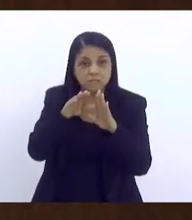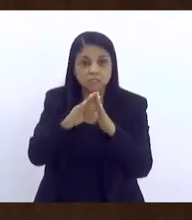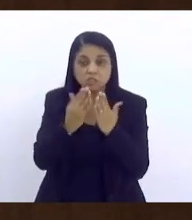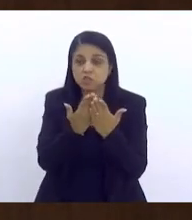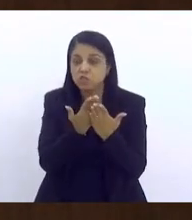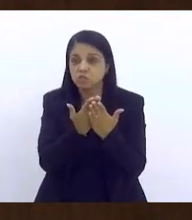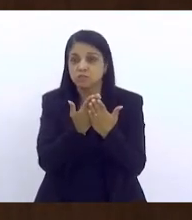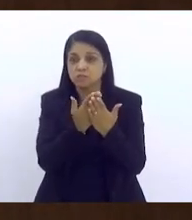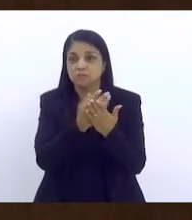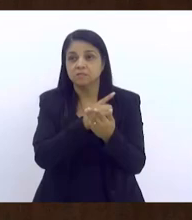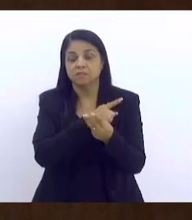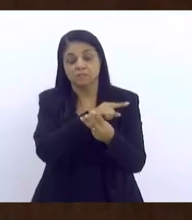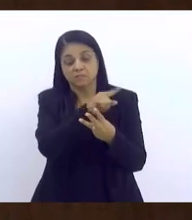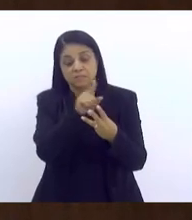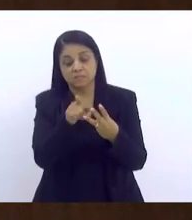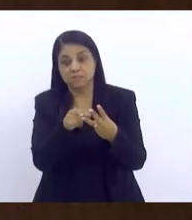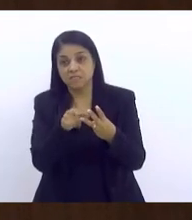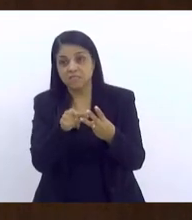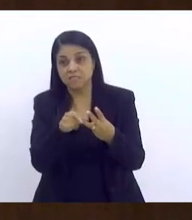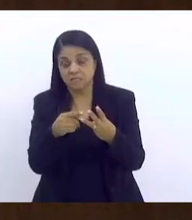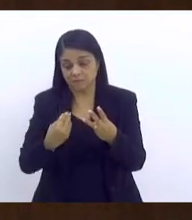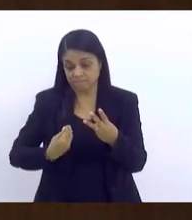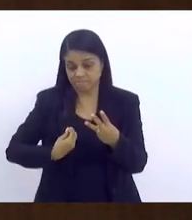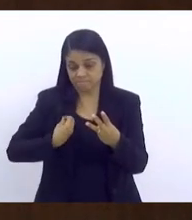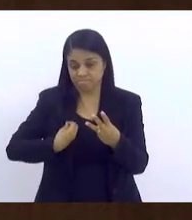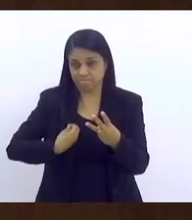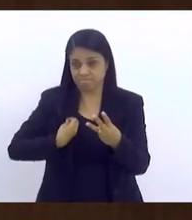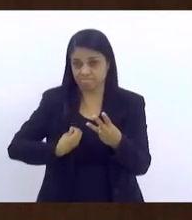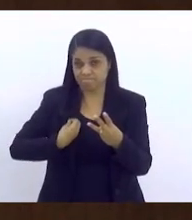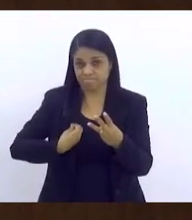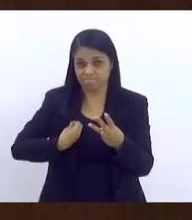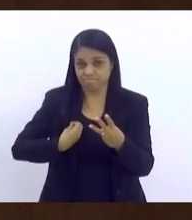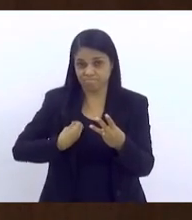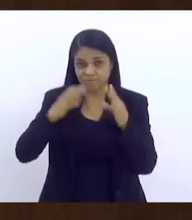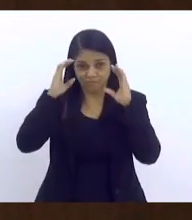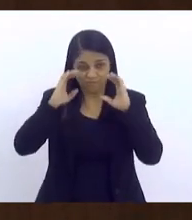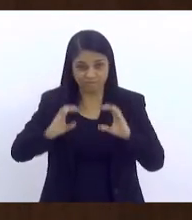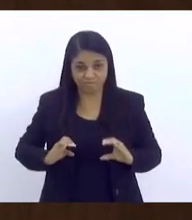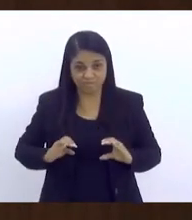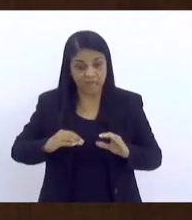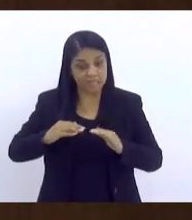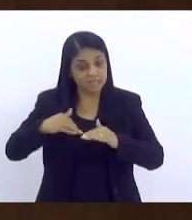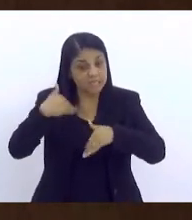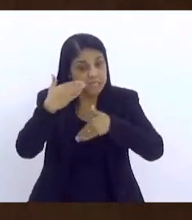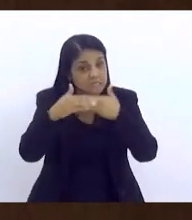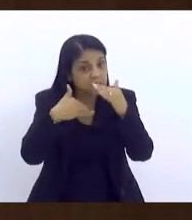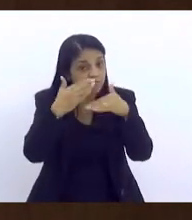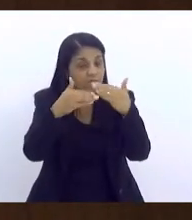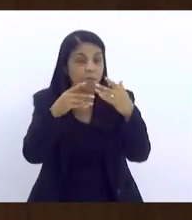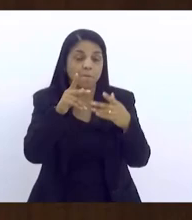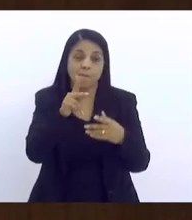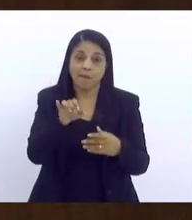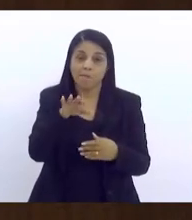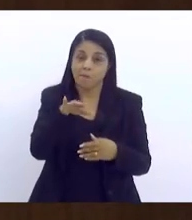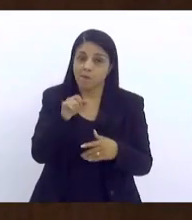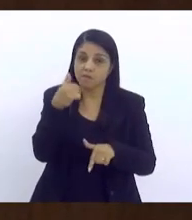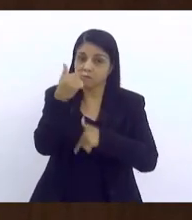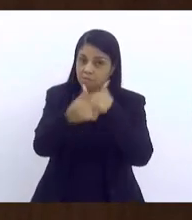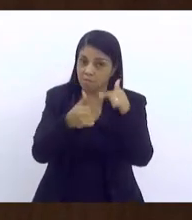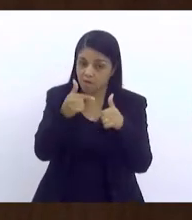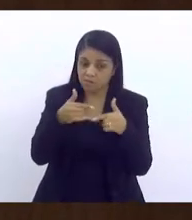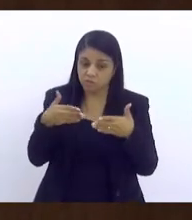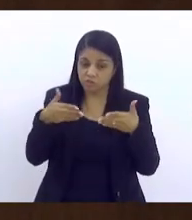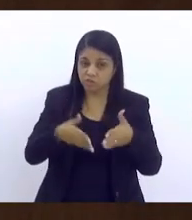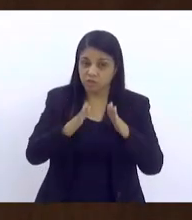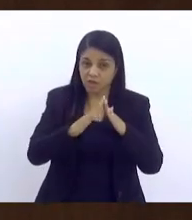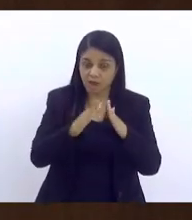É a terceira parte da vida do cidadão que está ali. E em desenvolvimento. Papai e mamãe trabalham, chegam